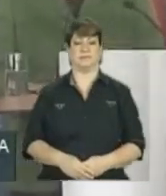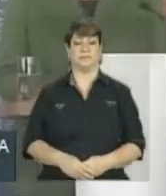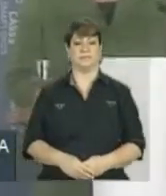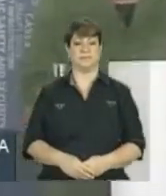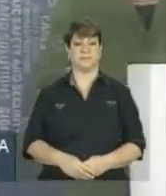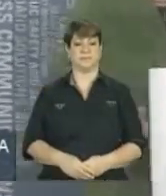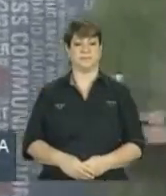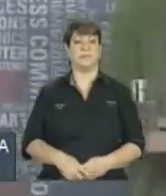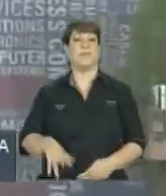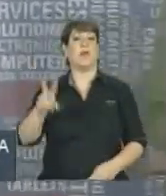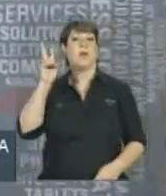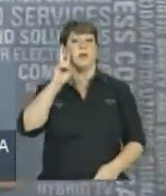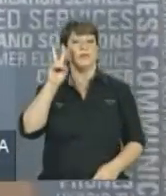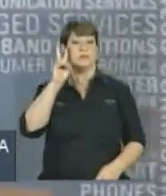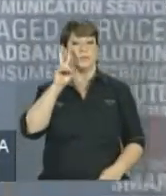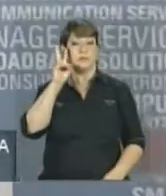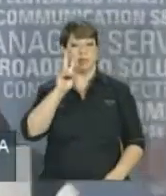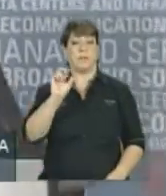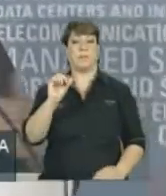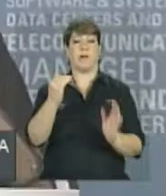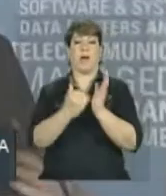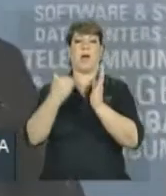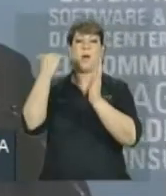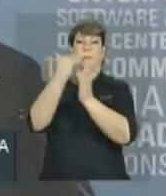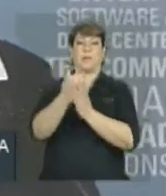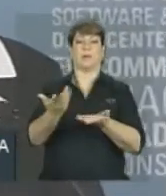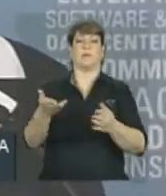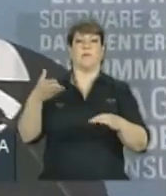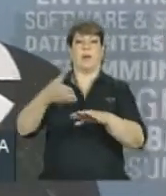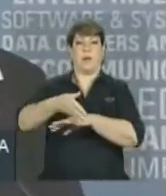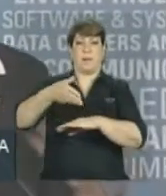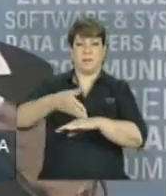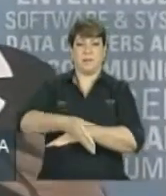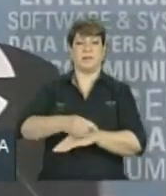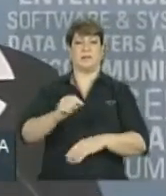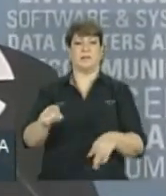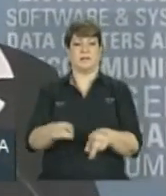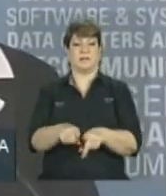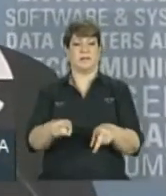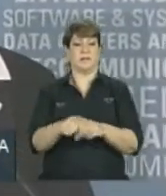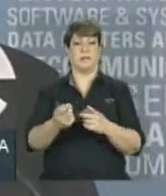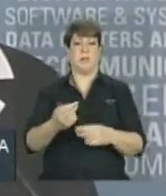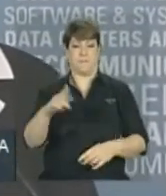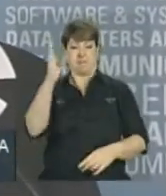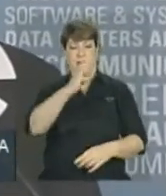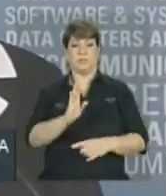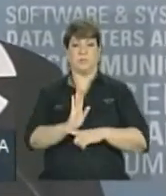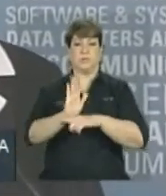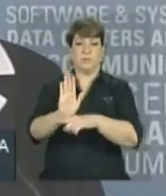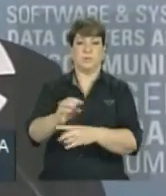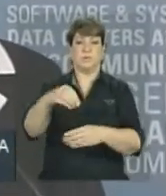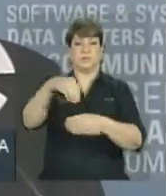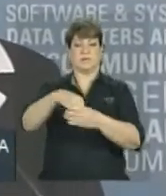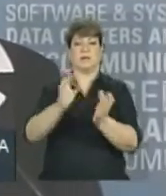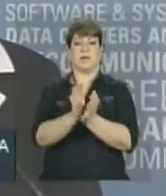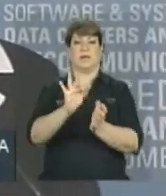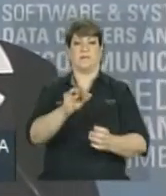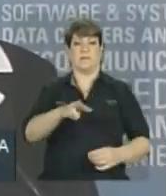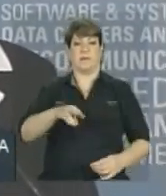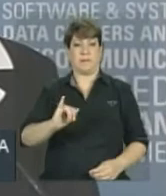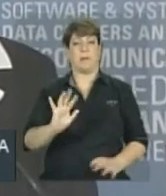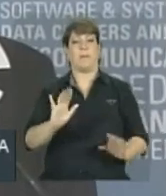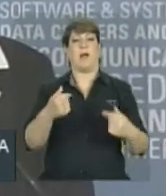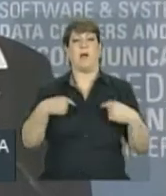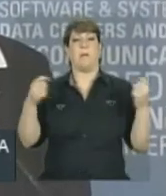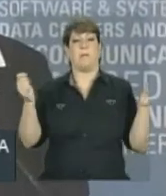...respeito do aumento da participação e da contribuição do Brasil no fundo monetário, mas eu posso